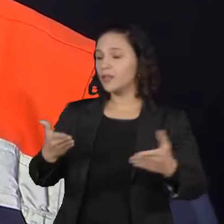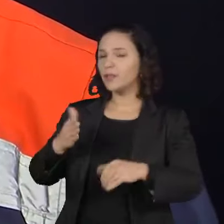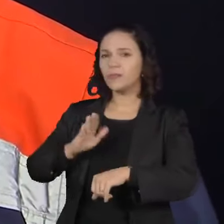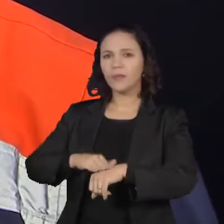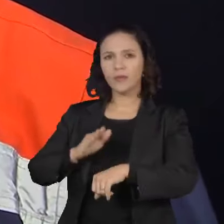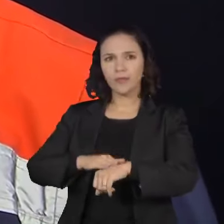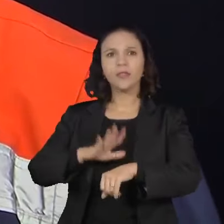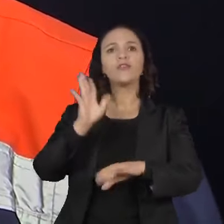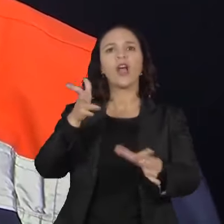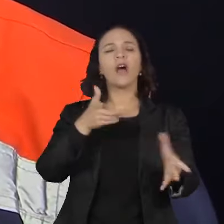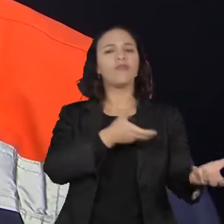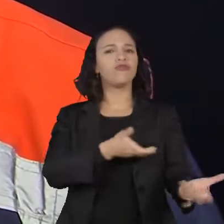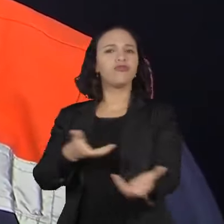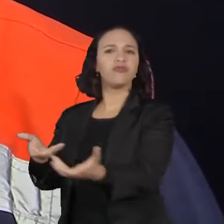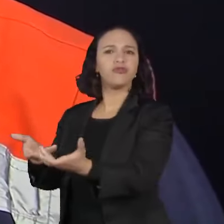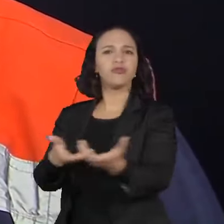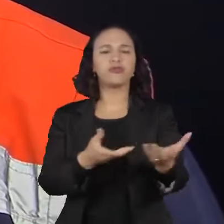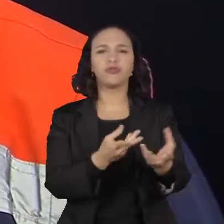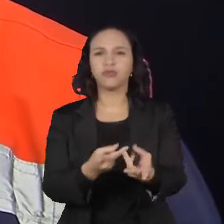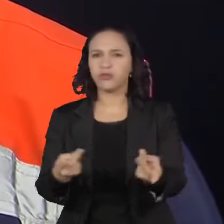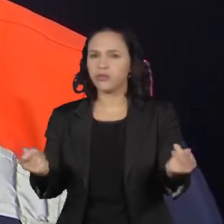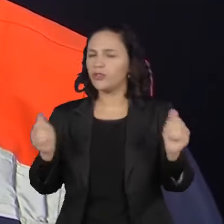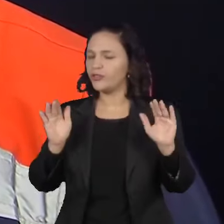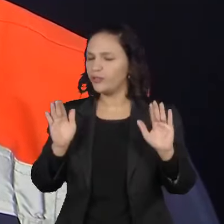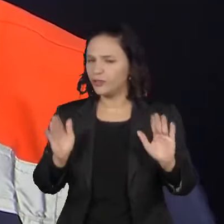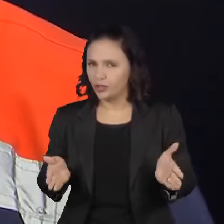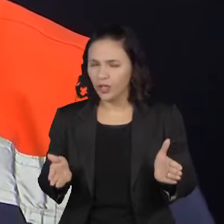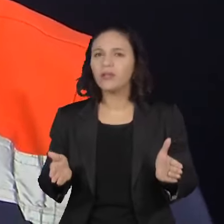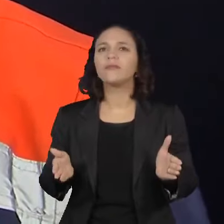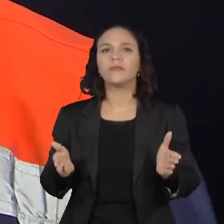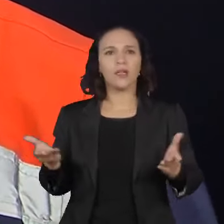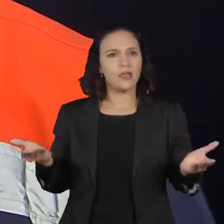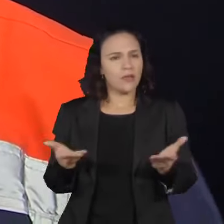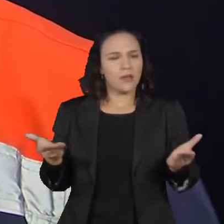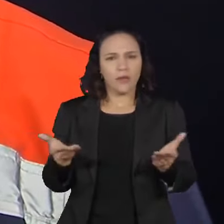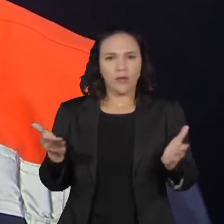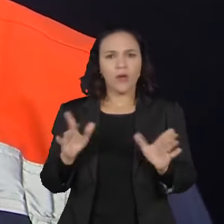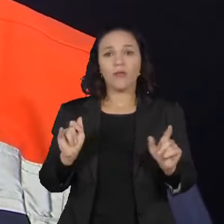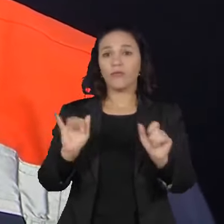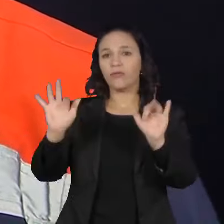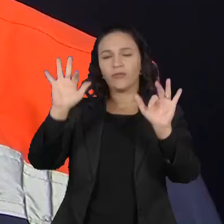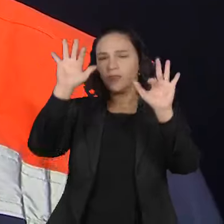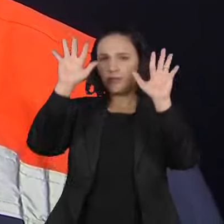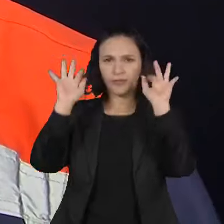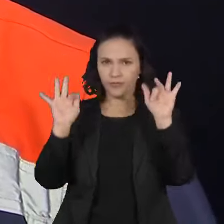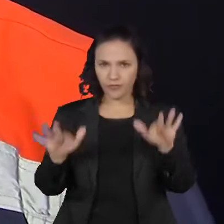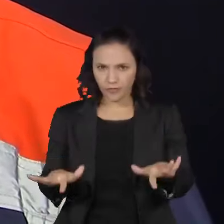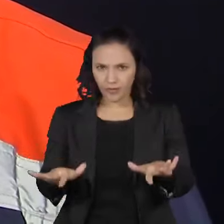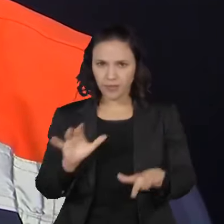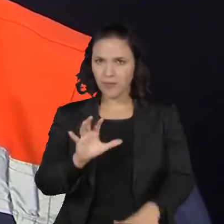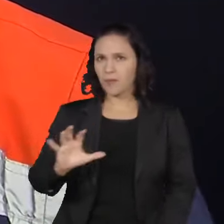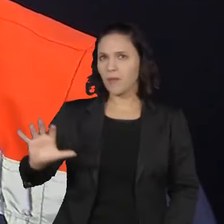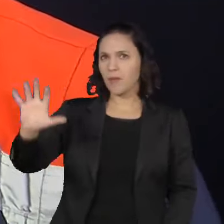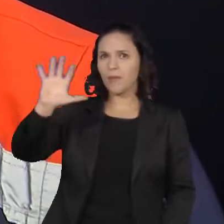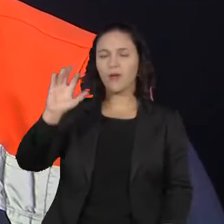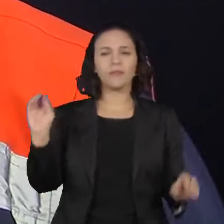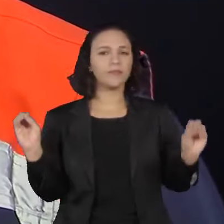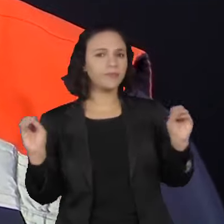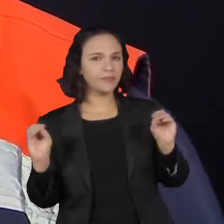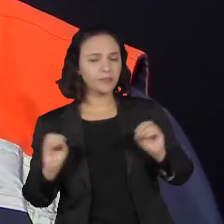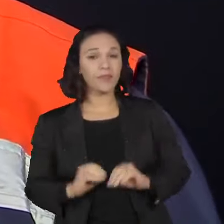os focos foram extintos. Então, não temos registro também de fumaça em nenhuma região do Estado de São Paulo.